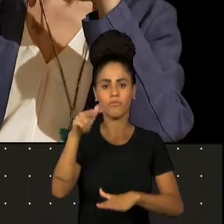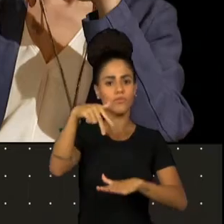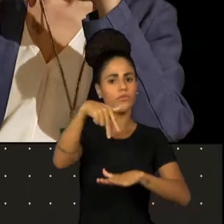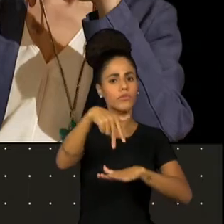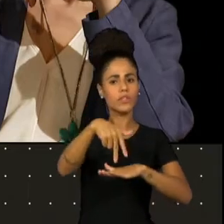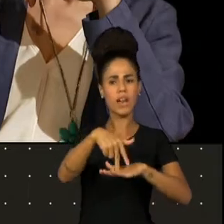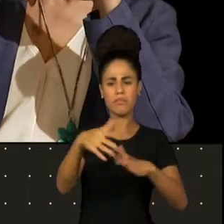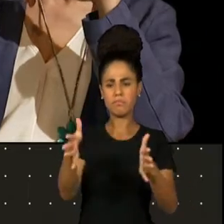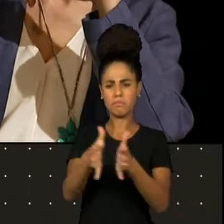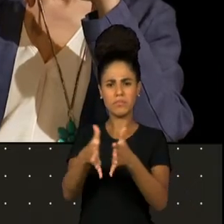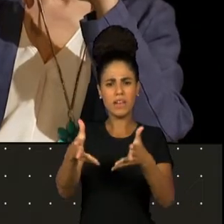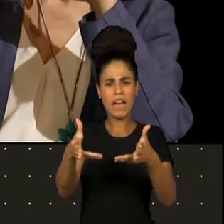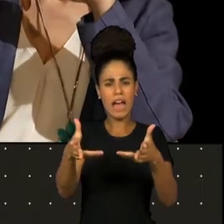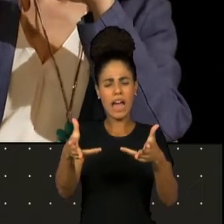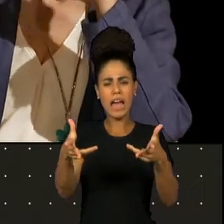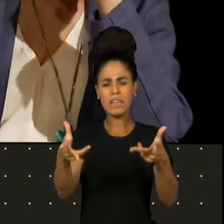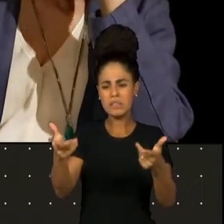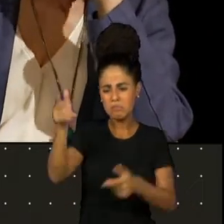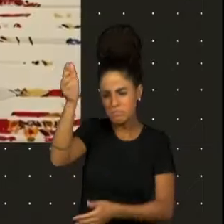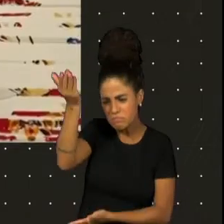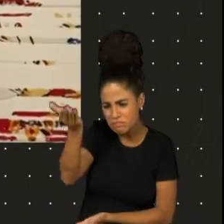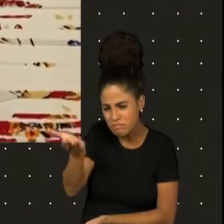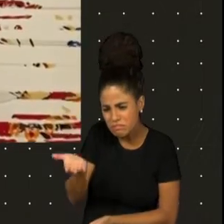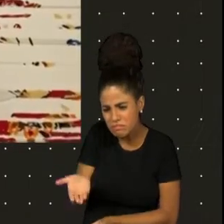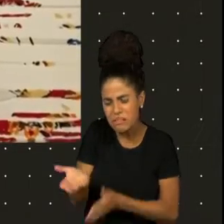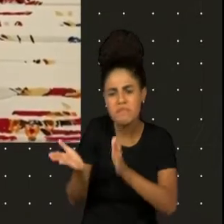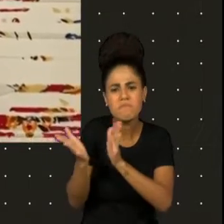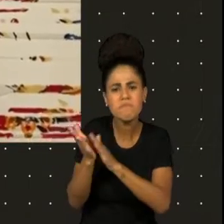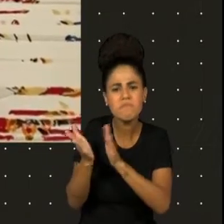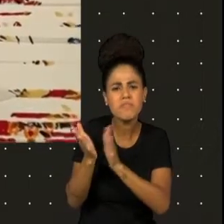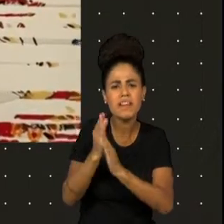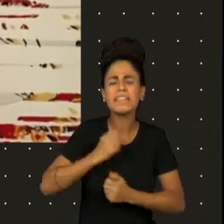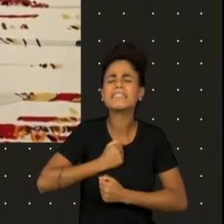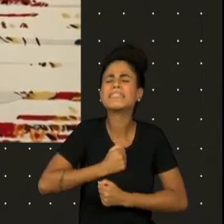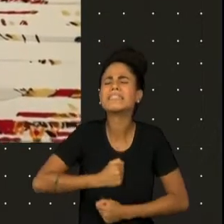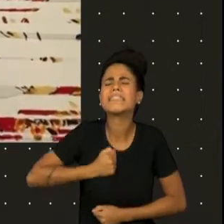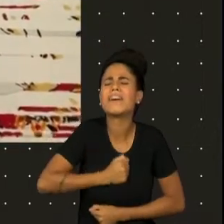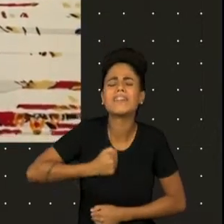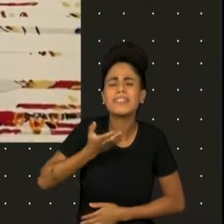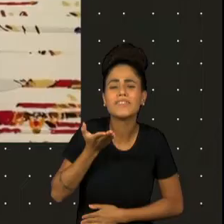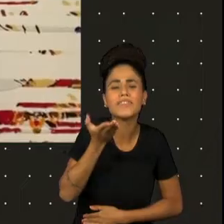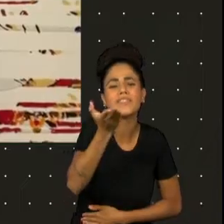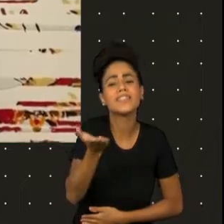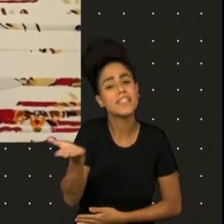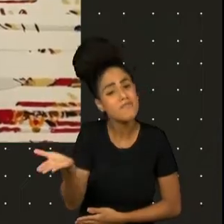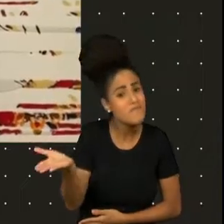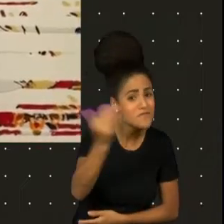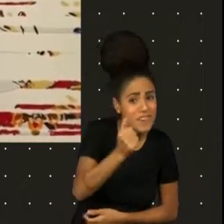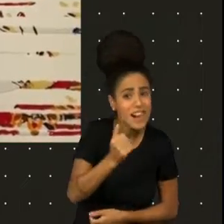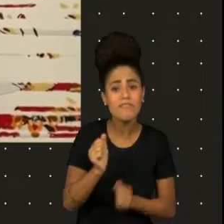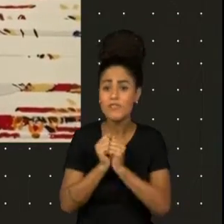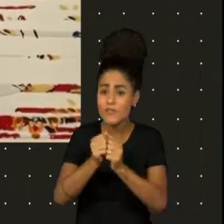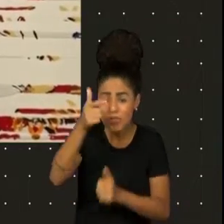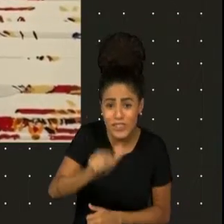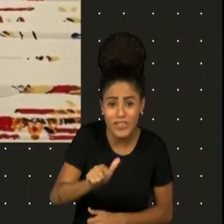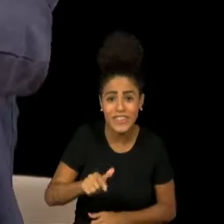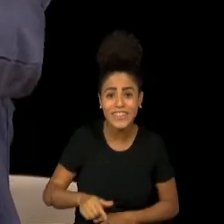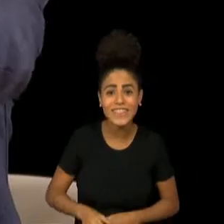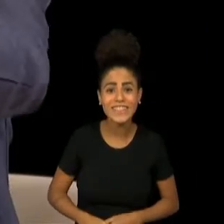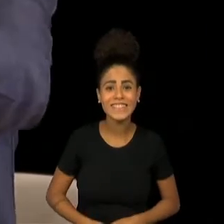absoluta. Grande atriz, grande dama. Saudade de você, Lígia. Volta logo. Vamos trabalhar juntos?